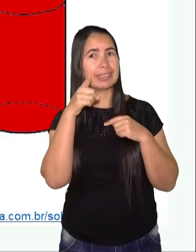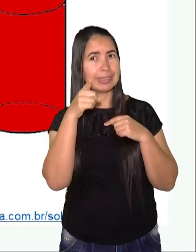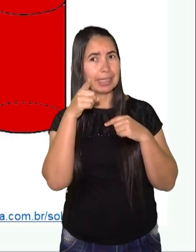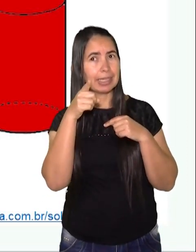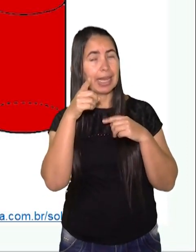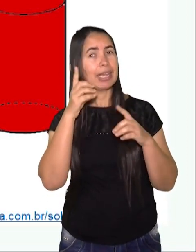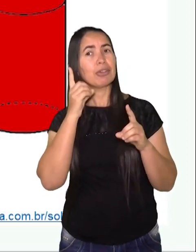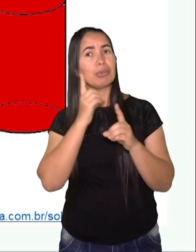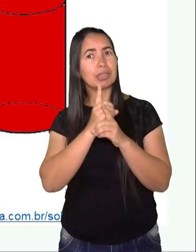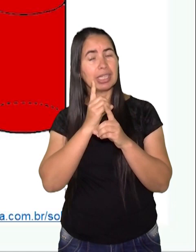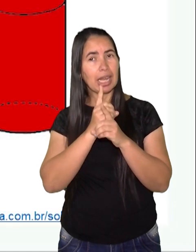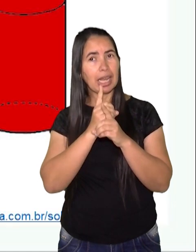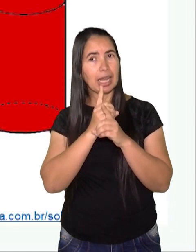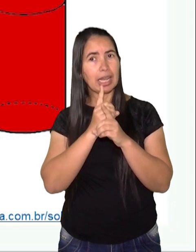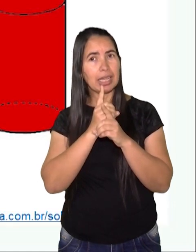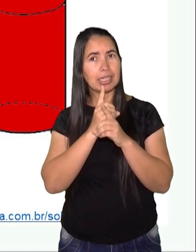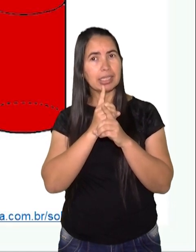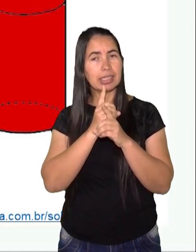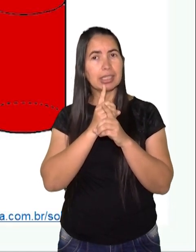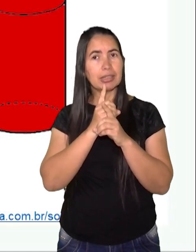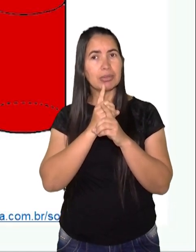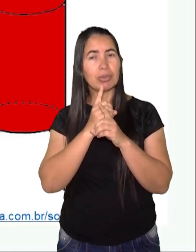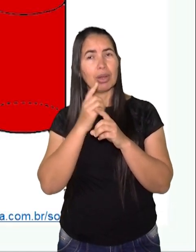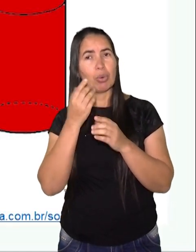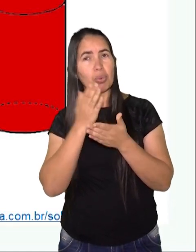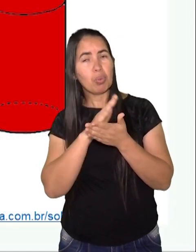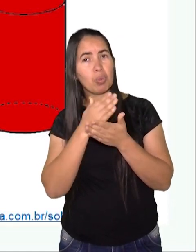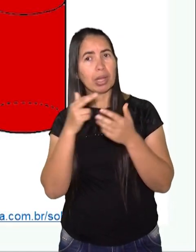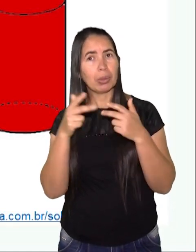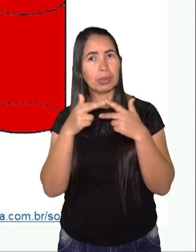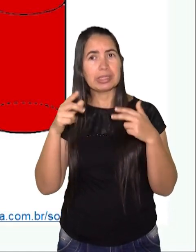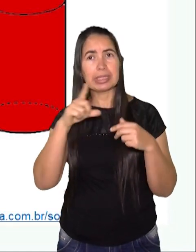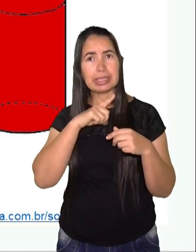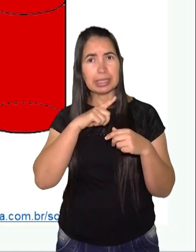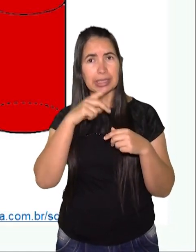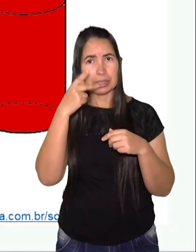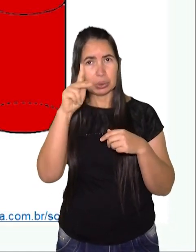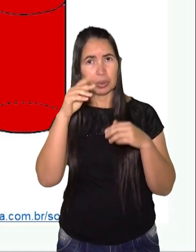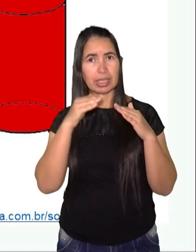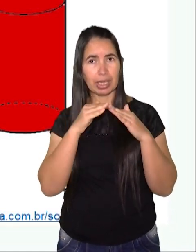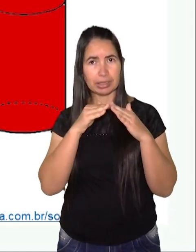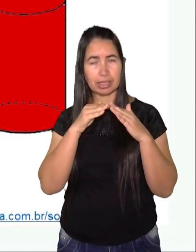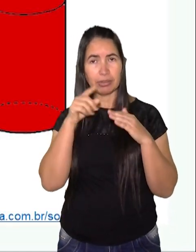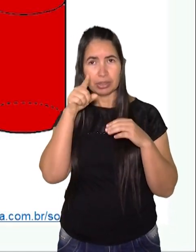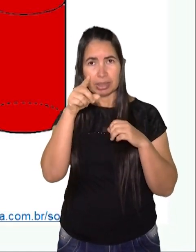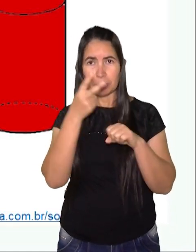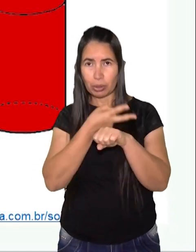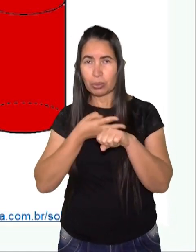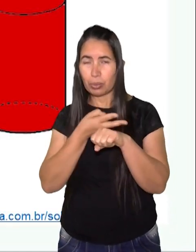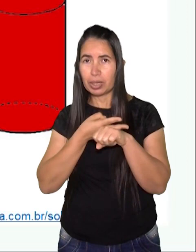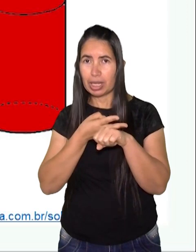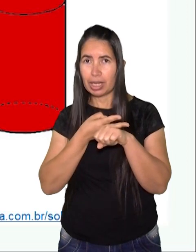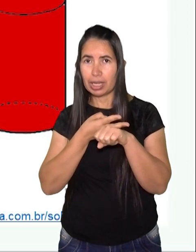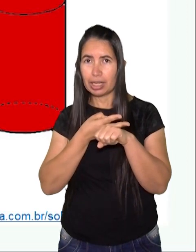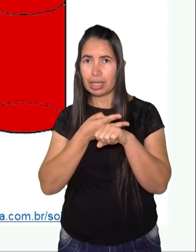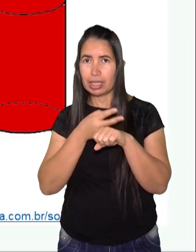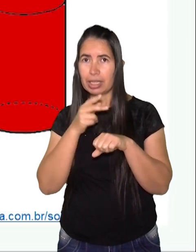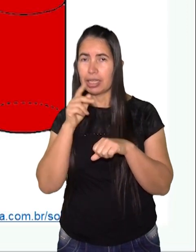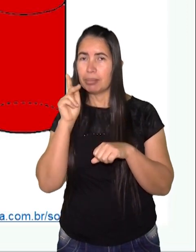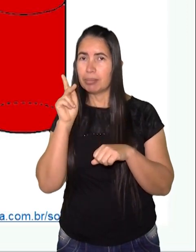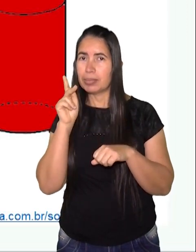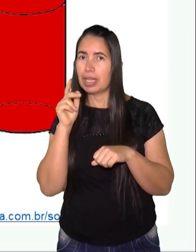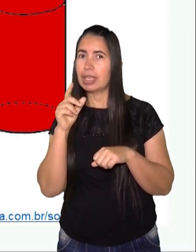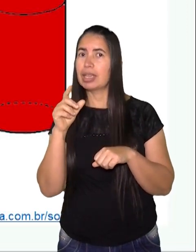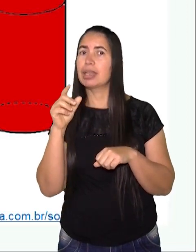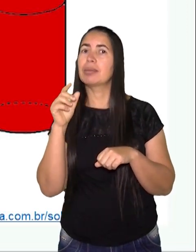você a encontrar esse objeto aí que apareça na sua casa. Você procura aí e tia Sara